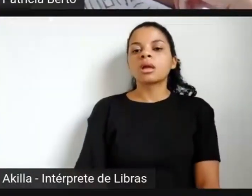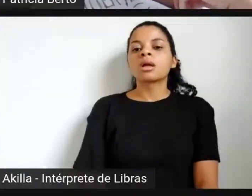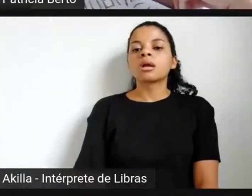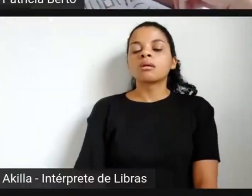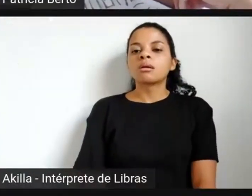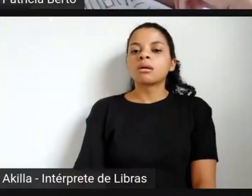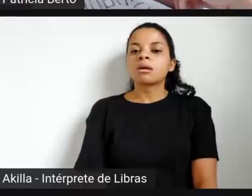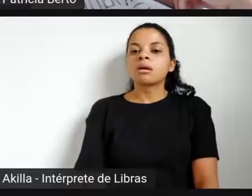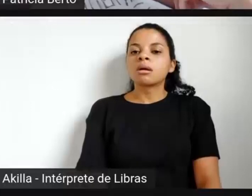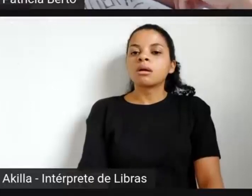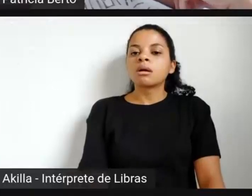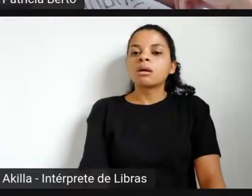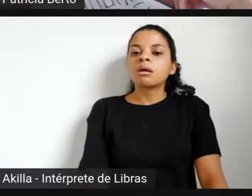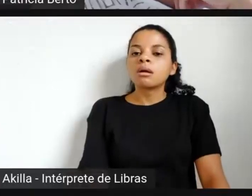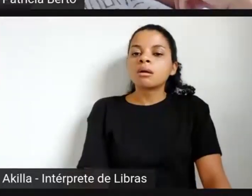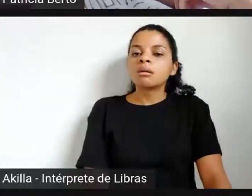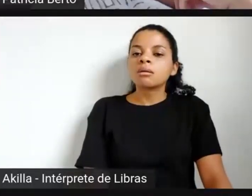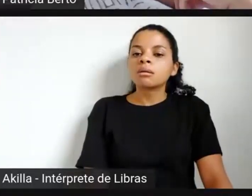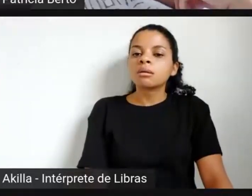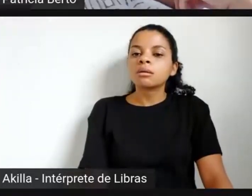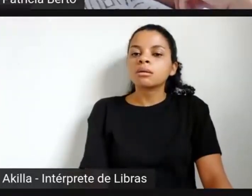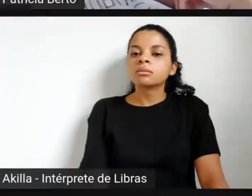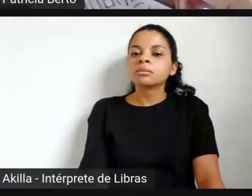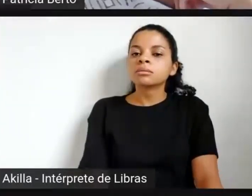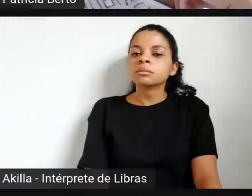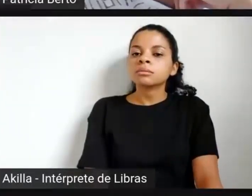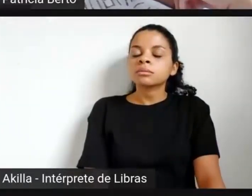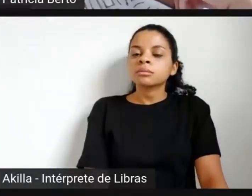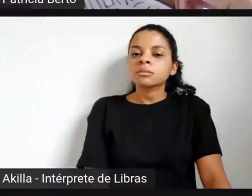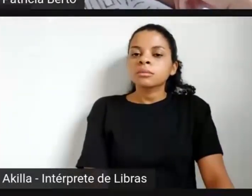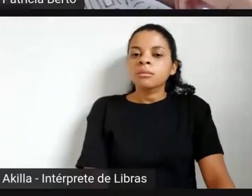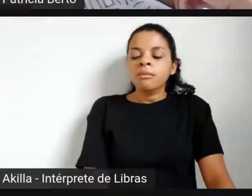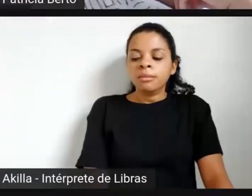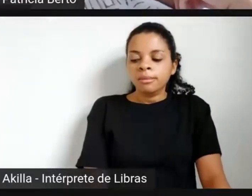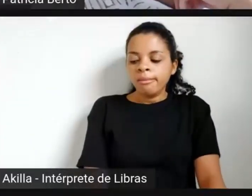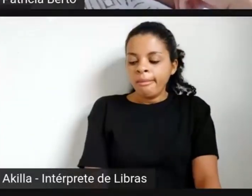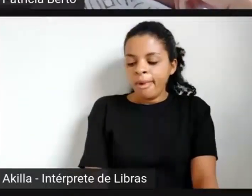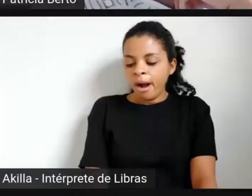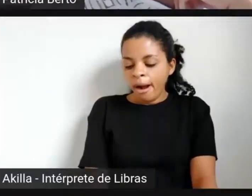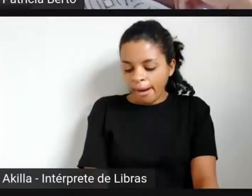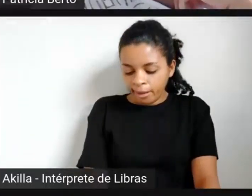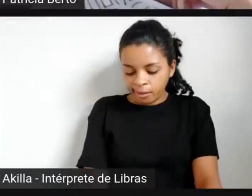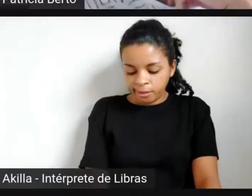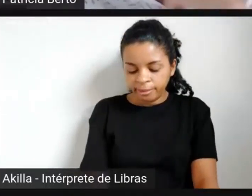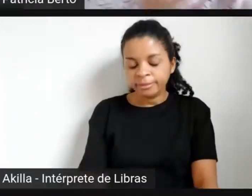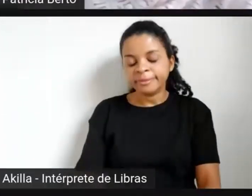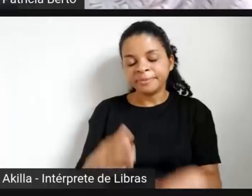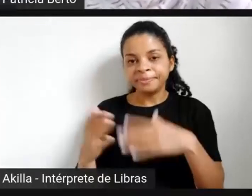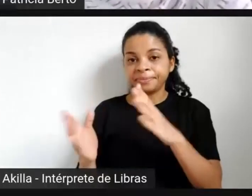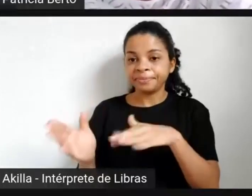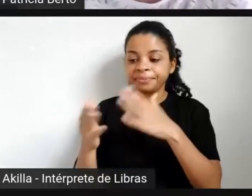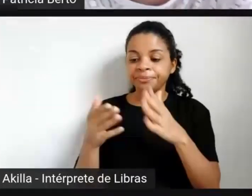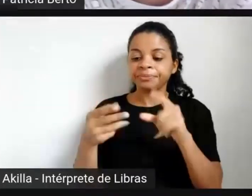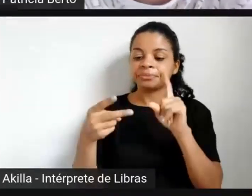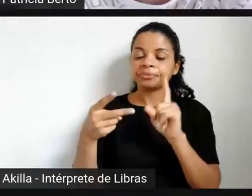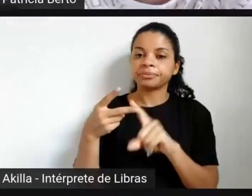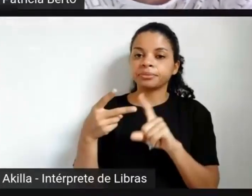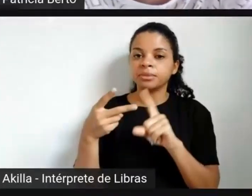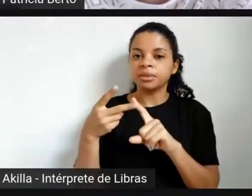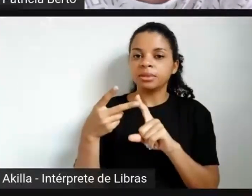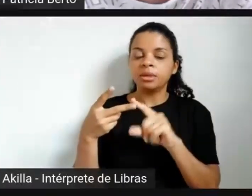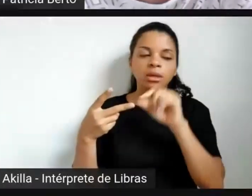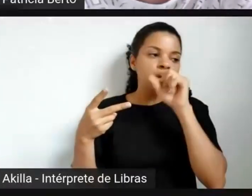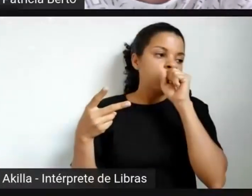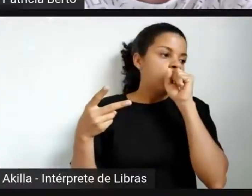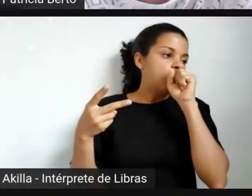expedir o ato. Bom, passada a fase de constituição, a gente vai para a próxima fase,